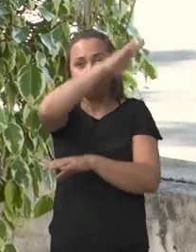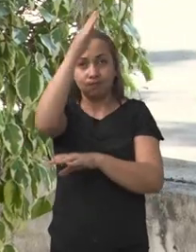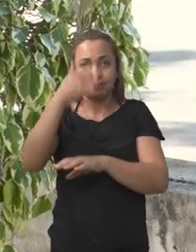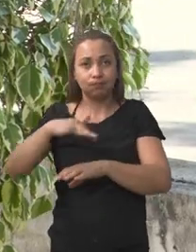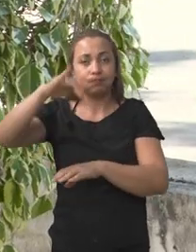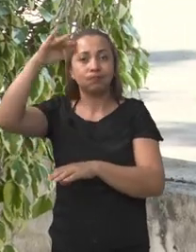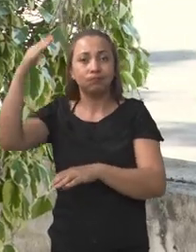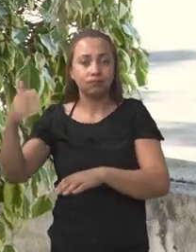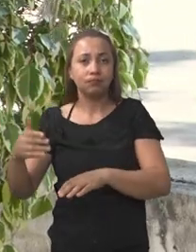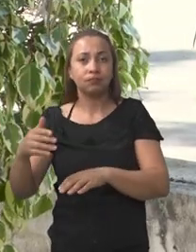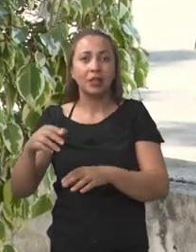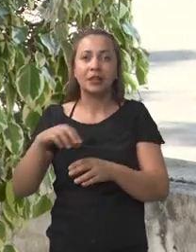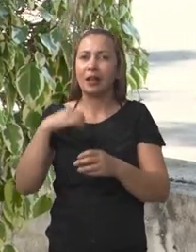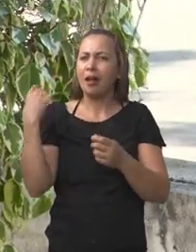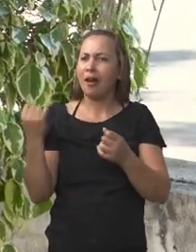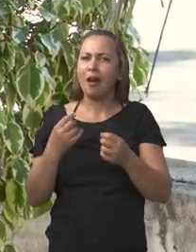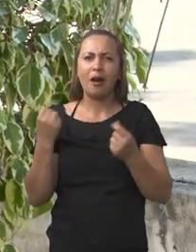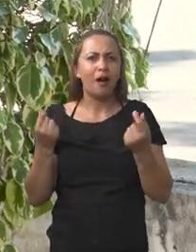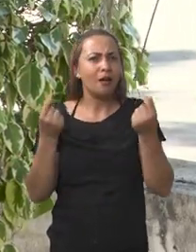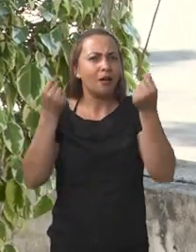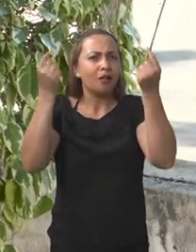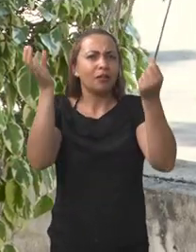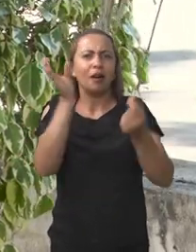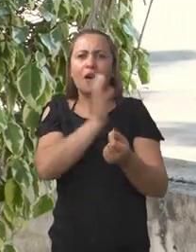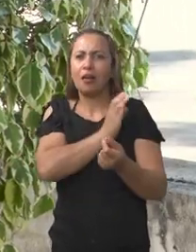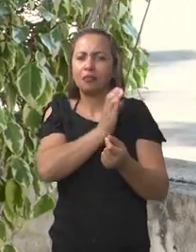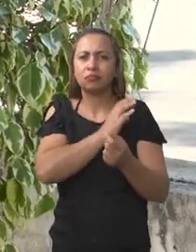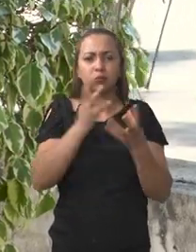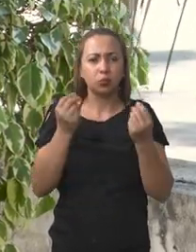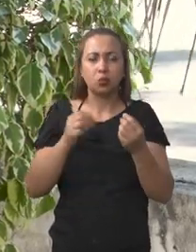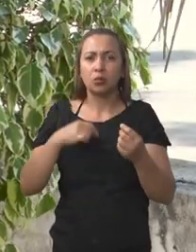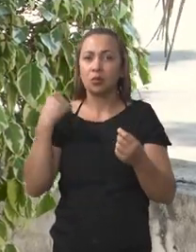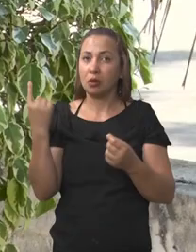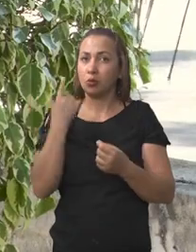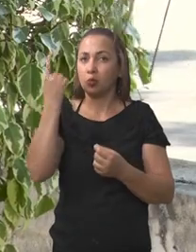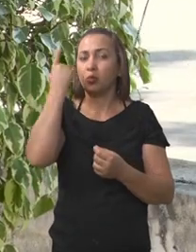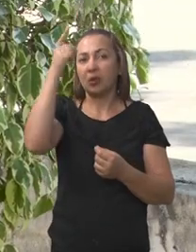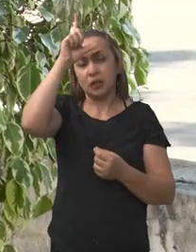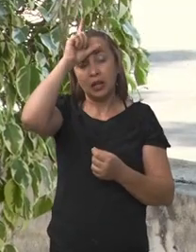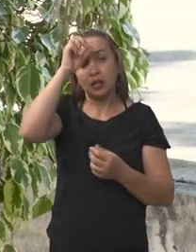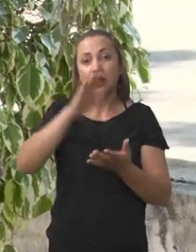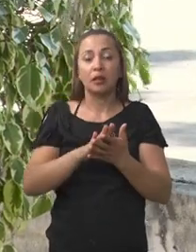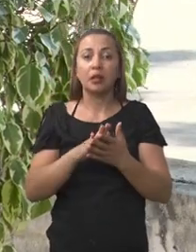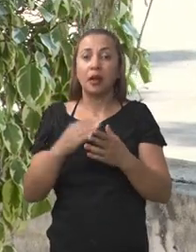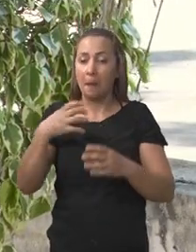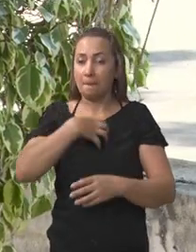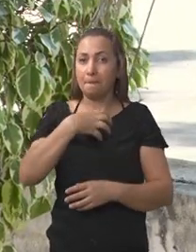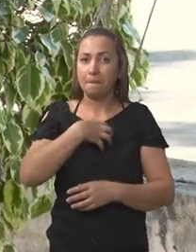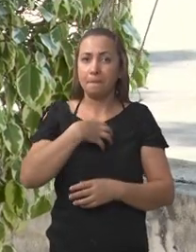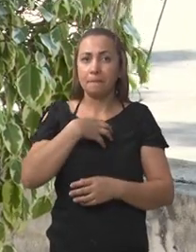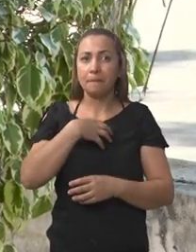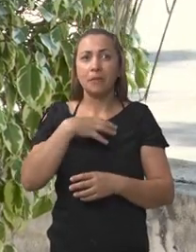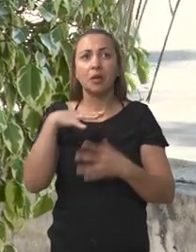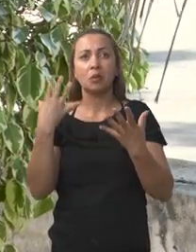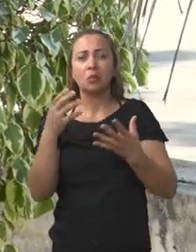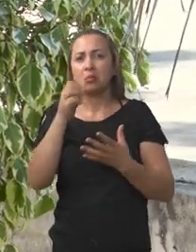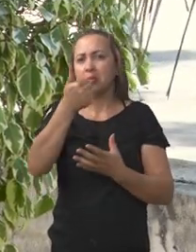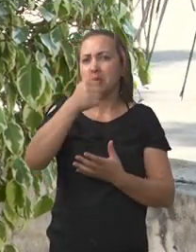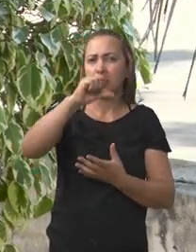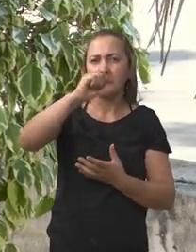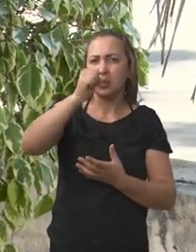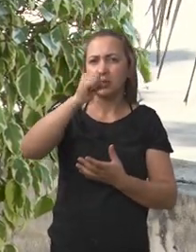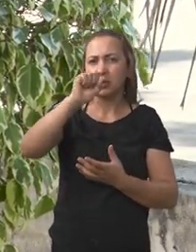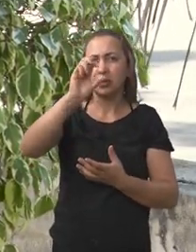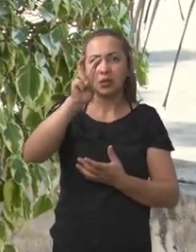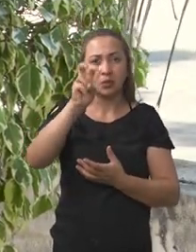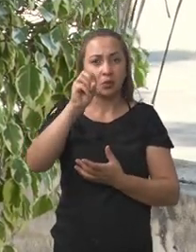Chapada Diamantina, como um era uma região riquíssima, né? Naquele momento. Tanto que as autoridades da província da Bahia, na altura de 1850 e